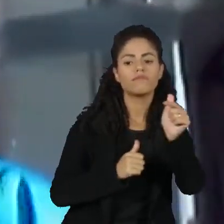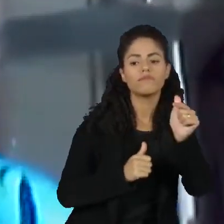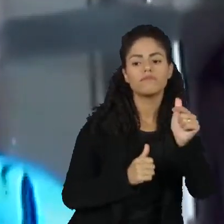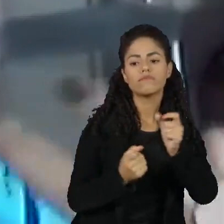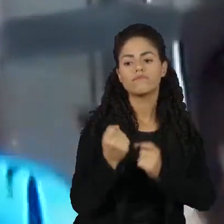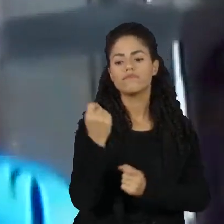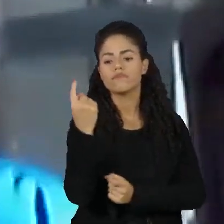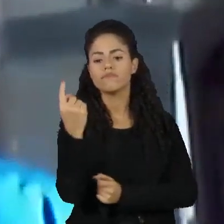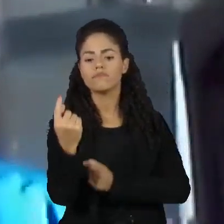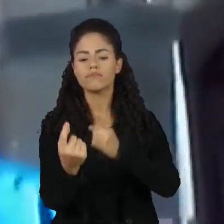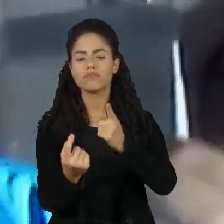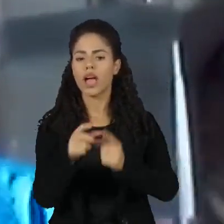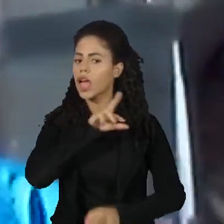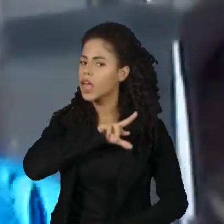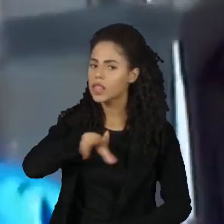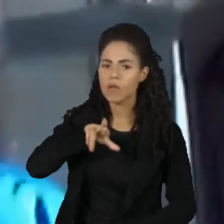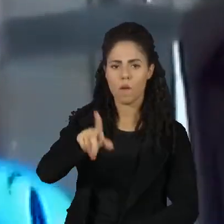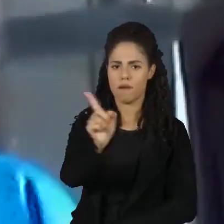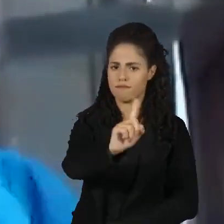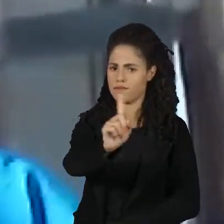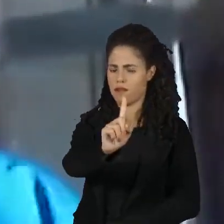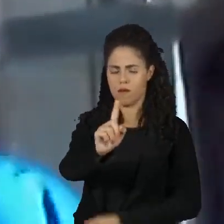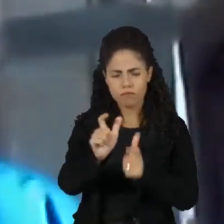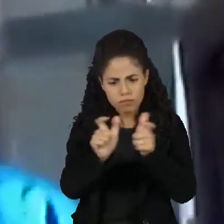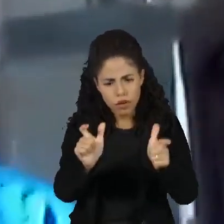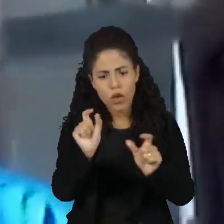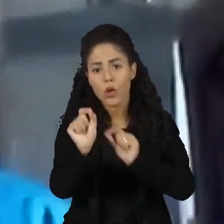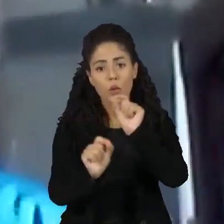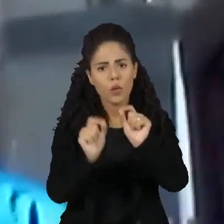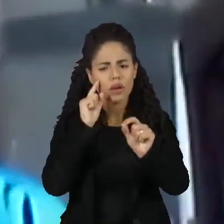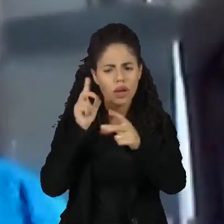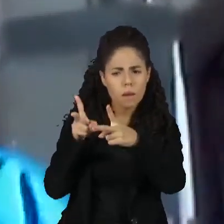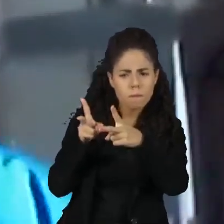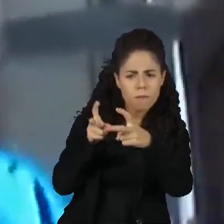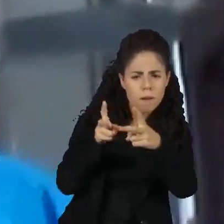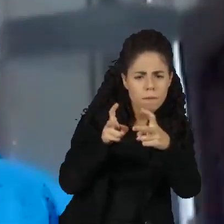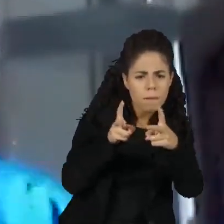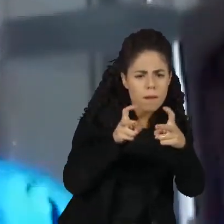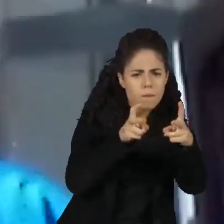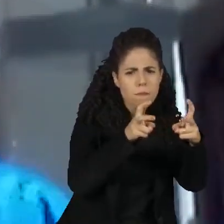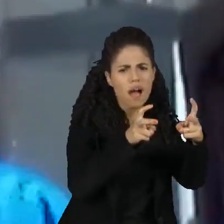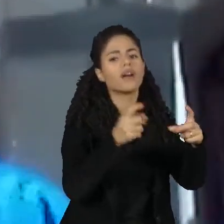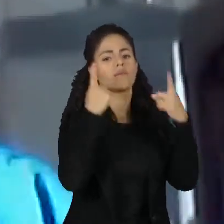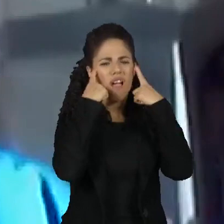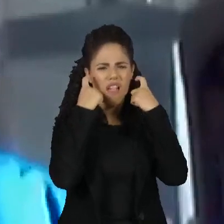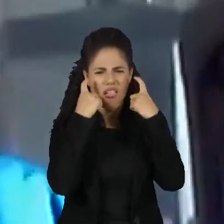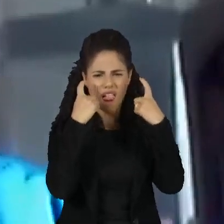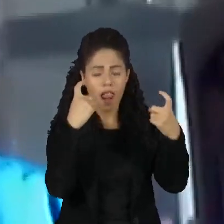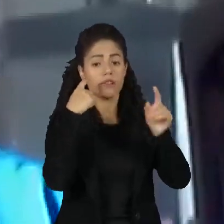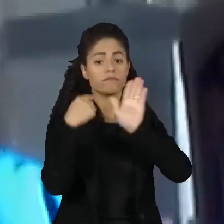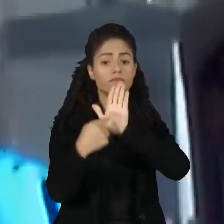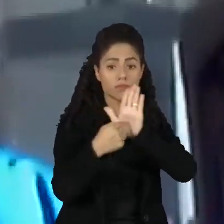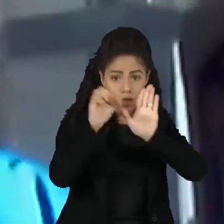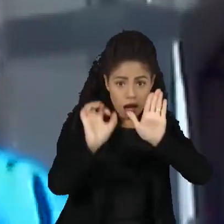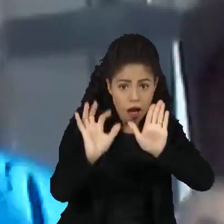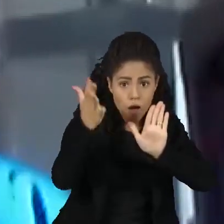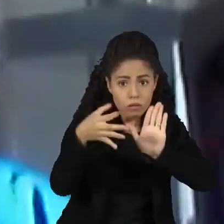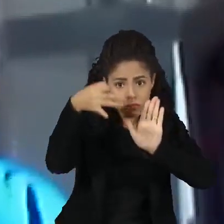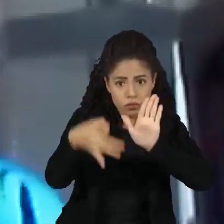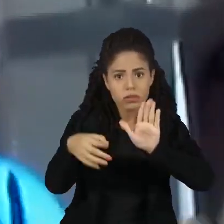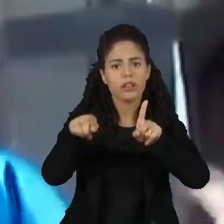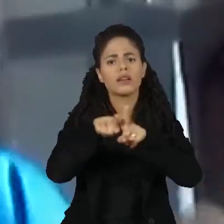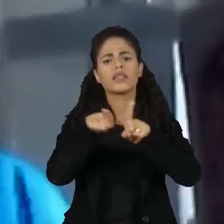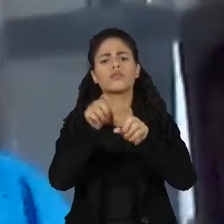E isso fortalece, inclusive, a percepção dessa violência e também a